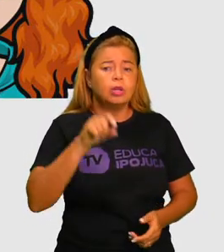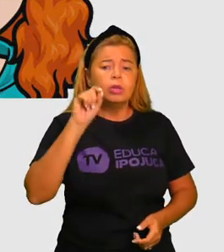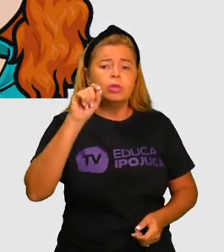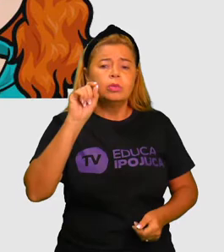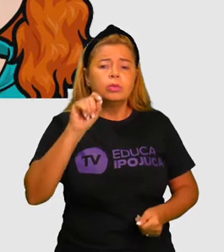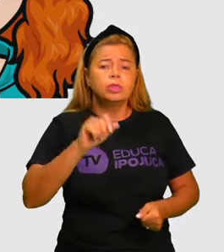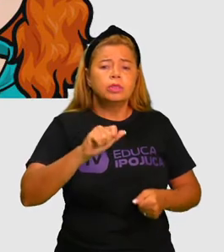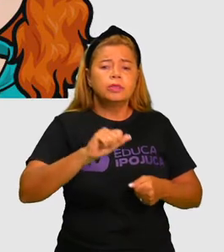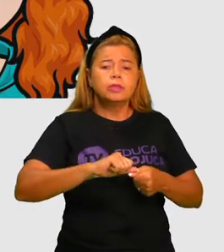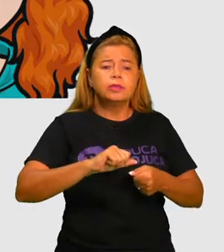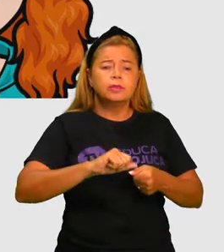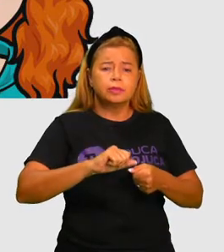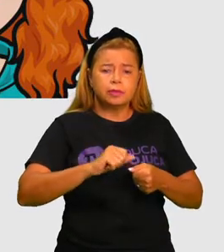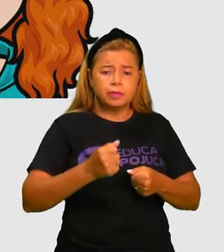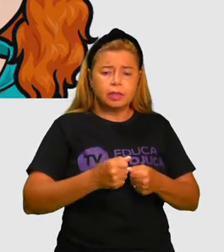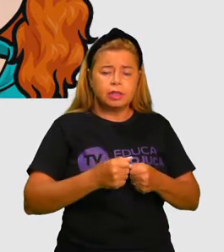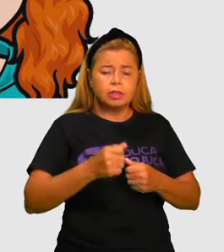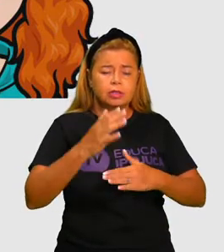um cientista?